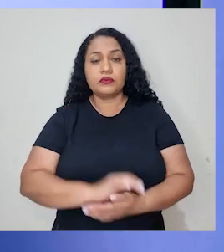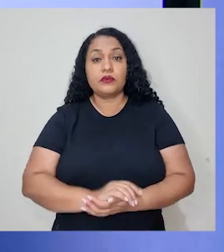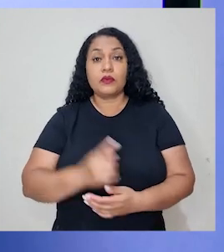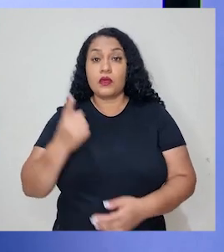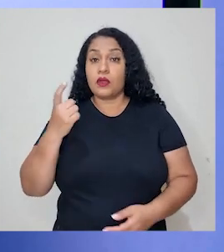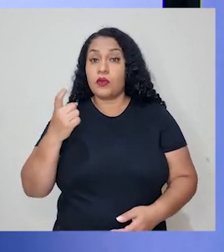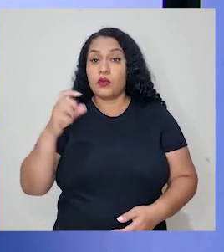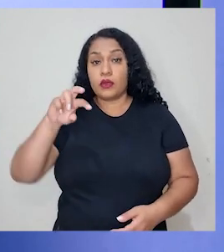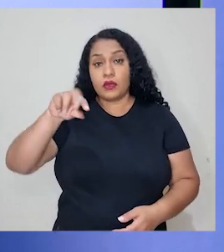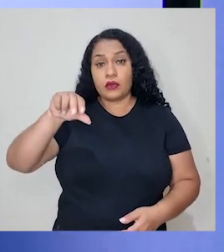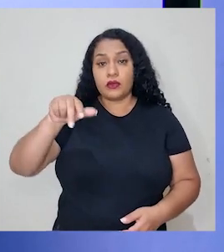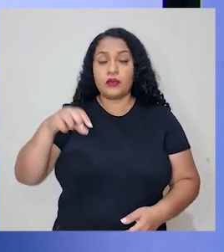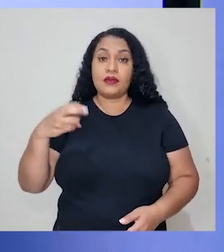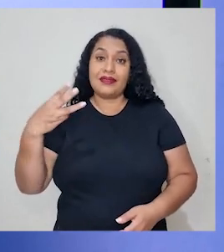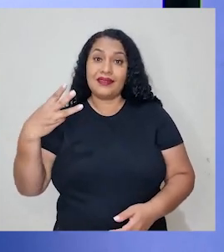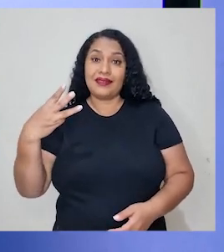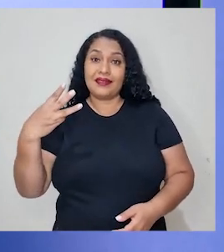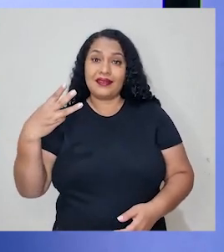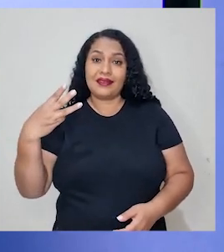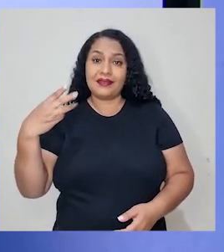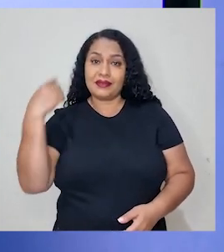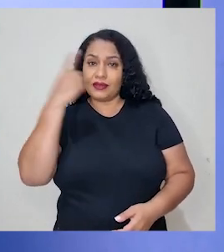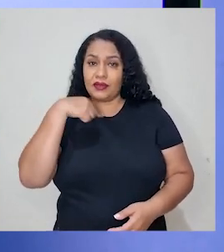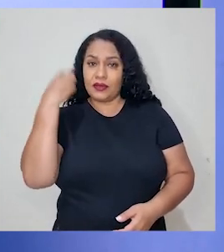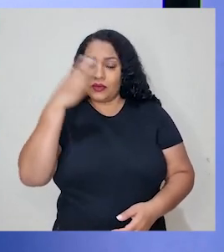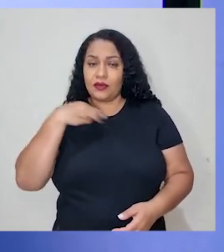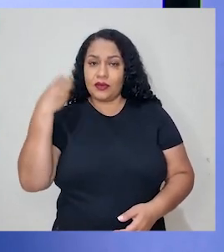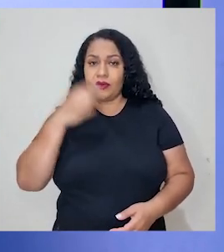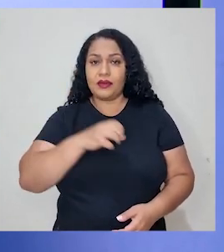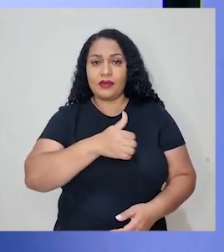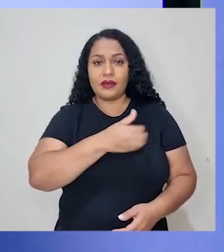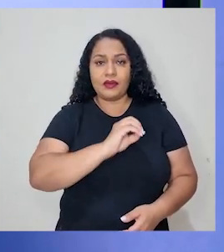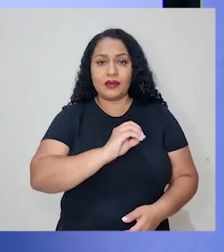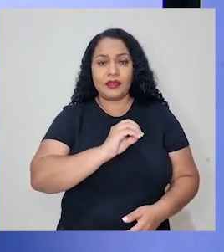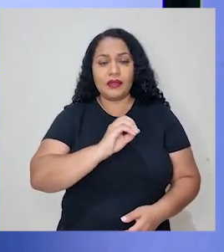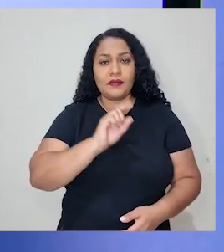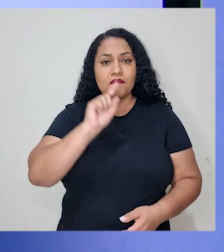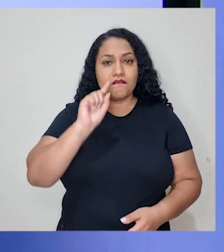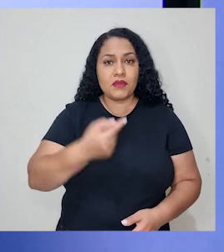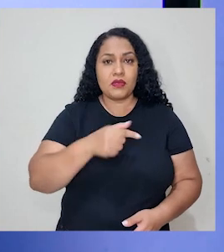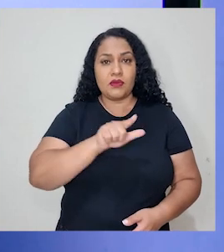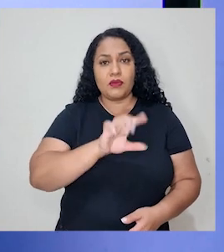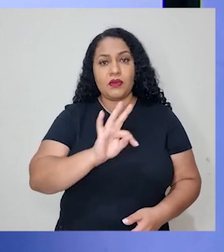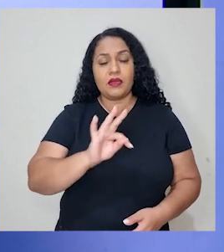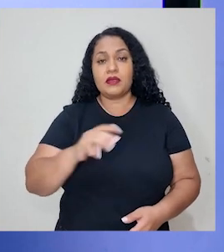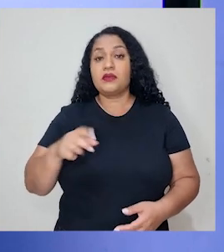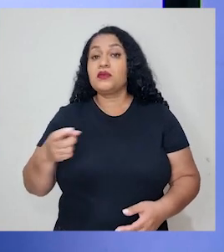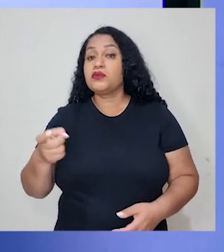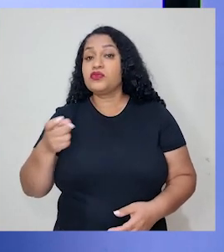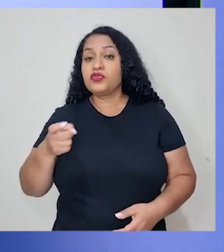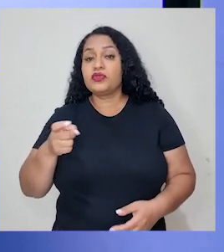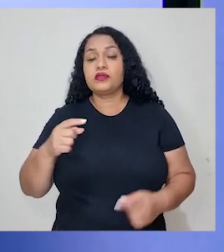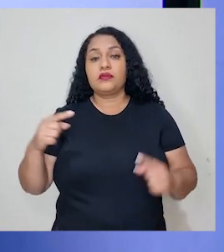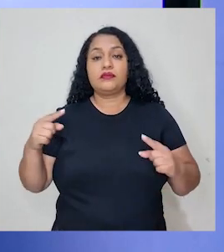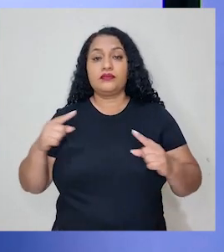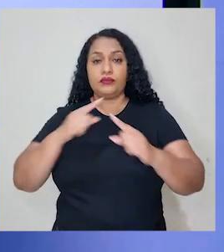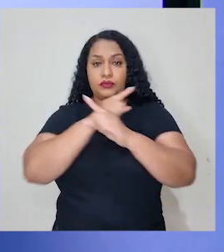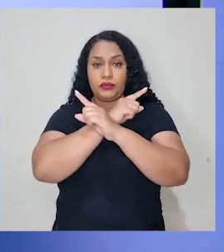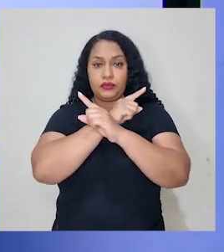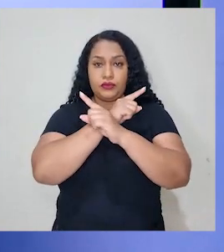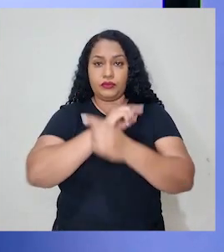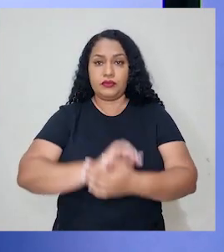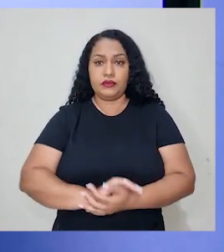única torneira enche em 3 horas. 10.000 litros vai levar x. Então, vamos multiplicar cruzado.